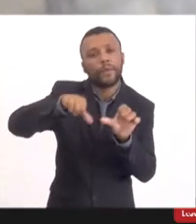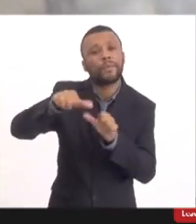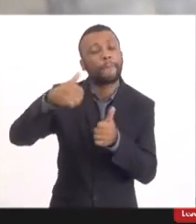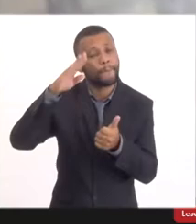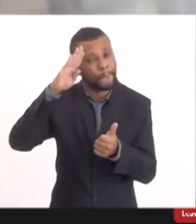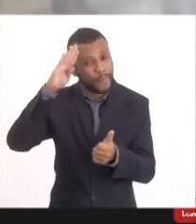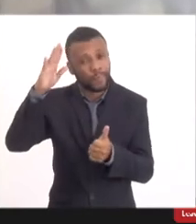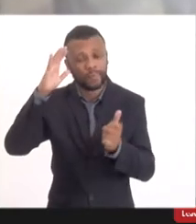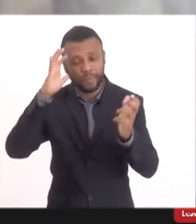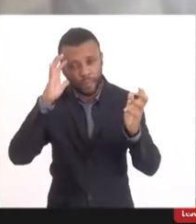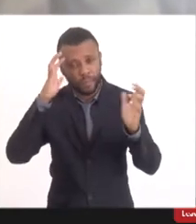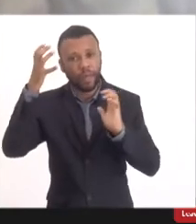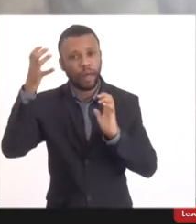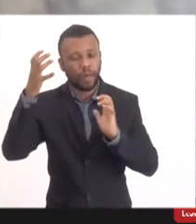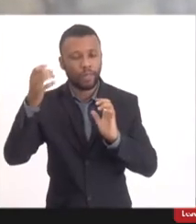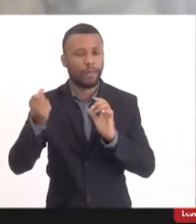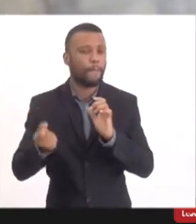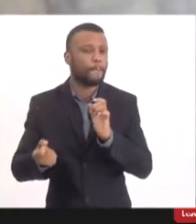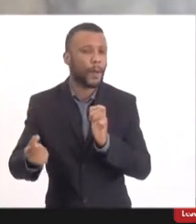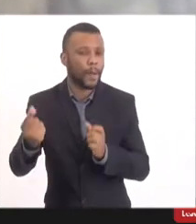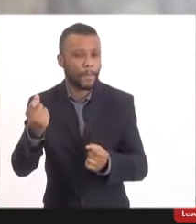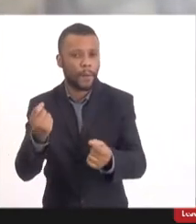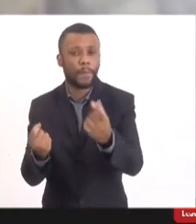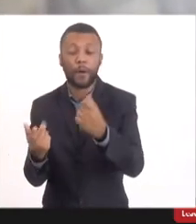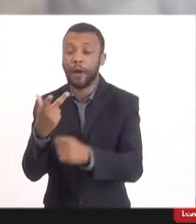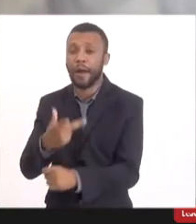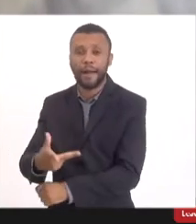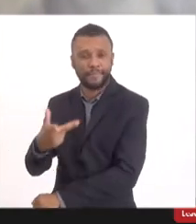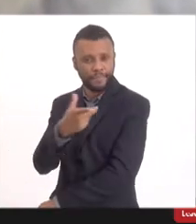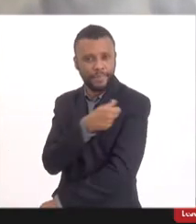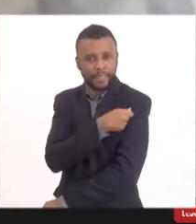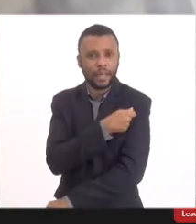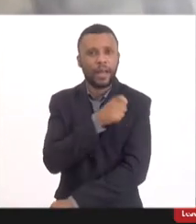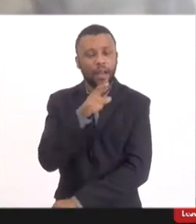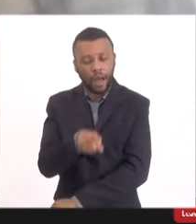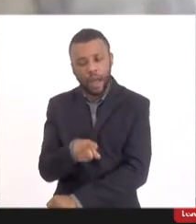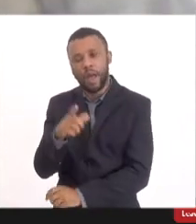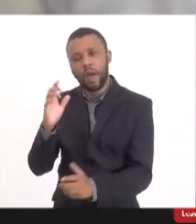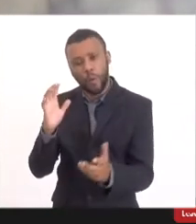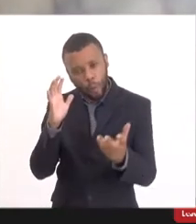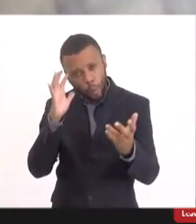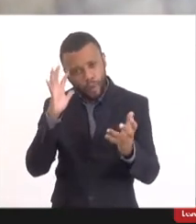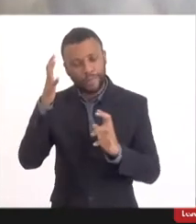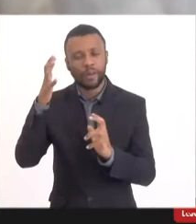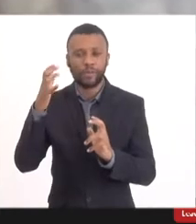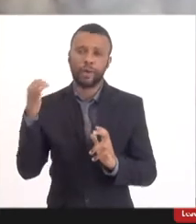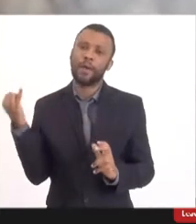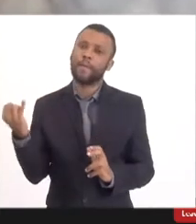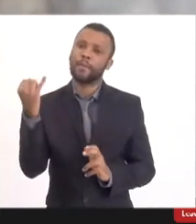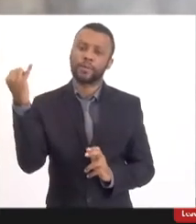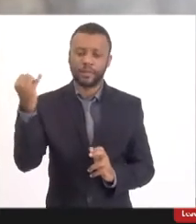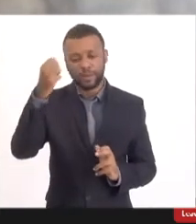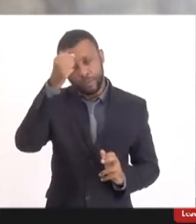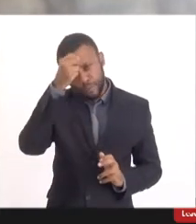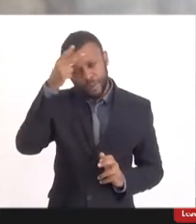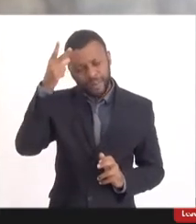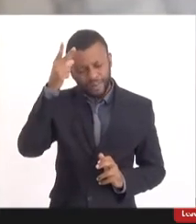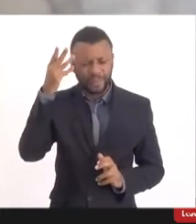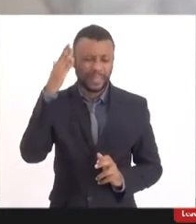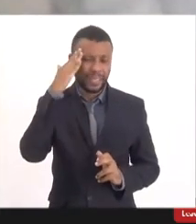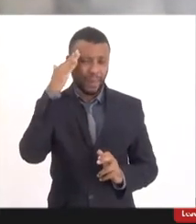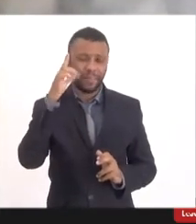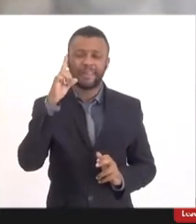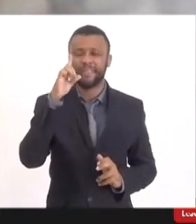de eventos adversos. A vacinação é um evento importante que os municípios, apesar da fragilidade